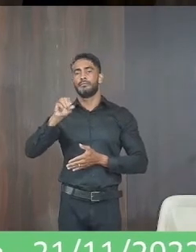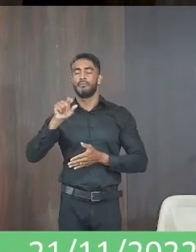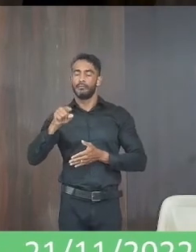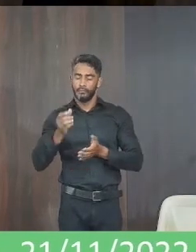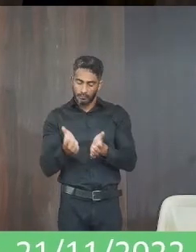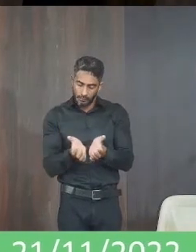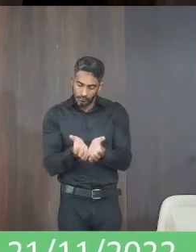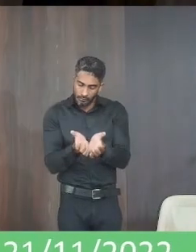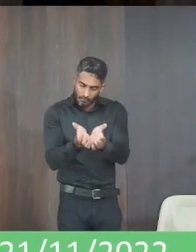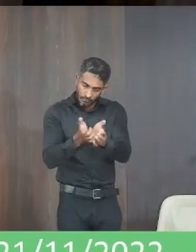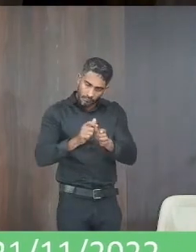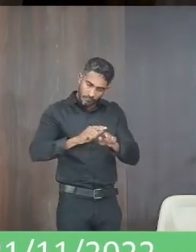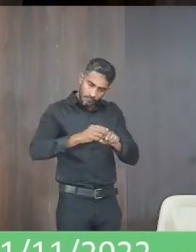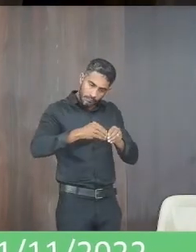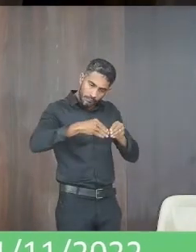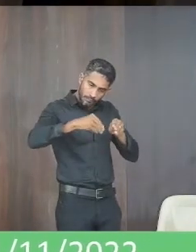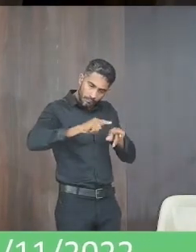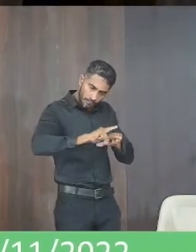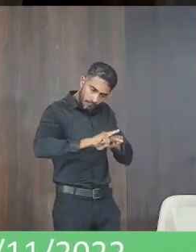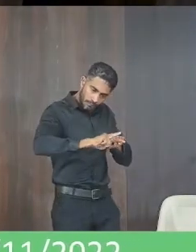cascalamento em trecho